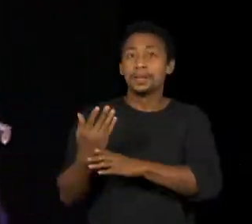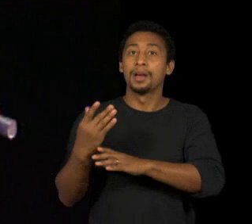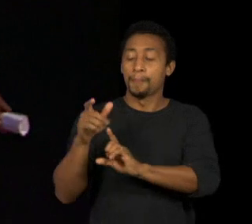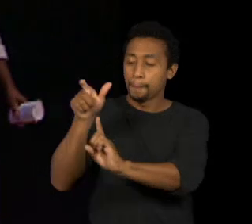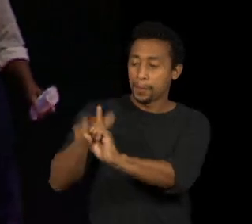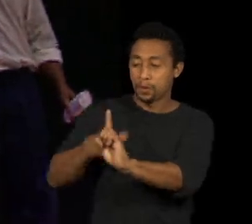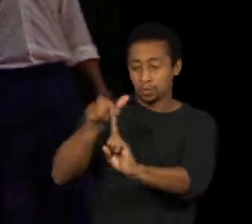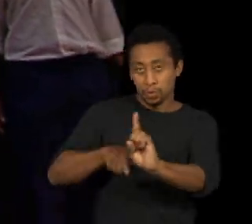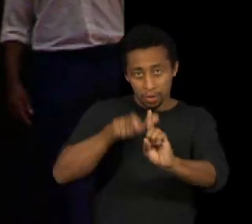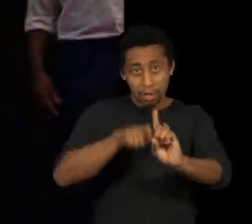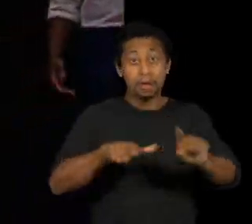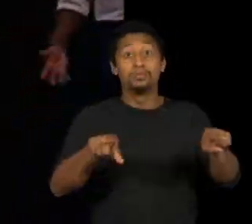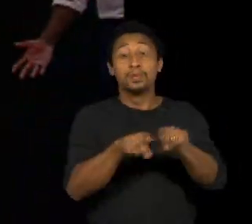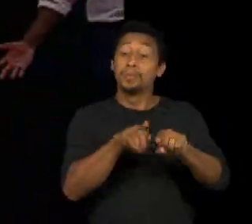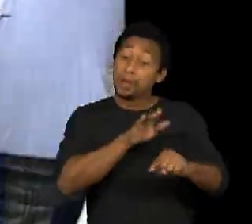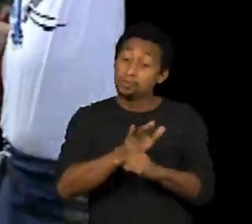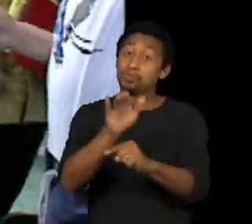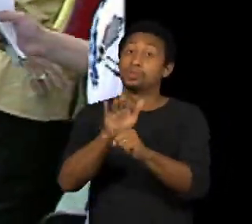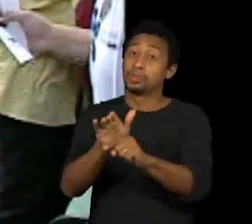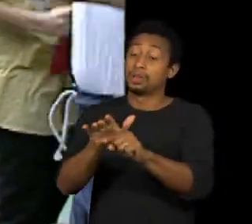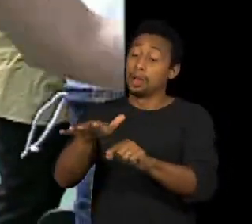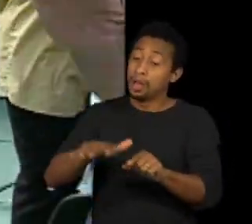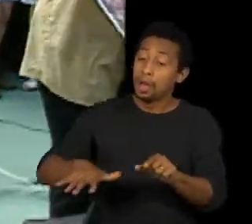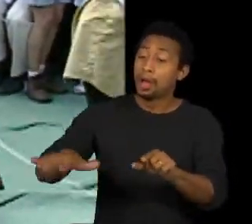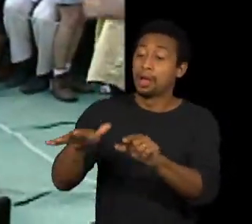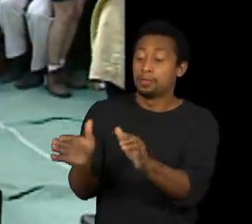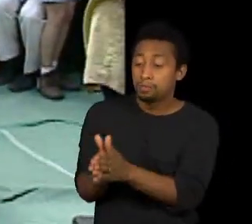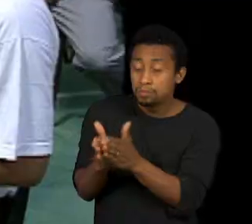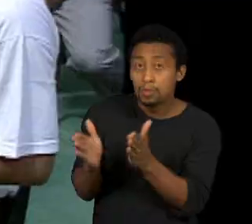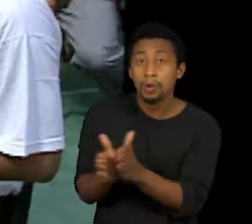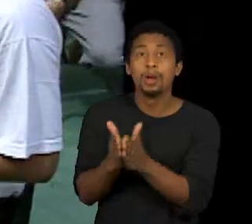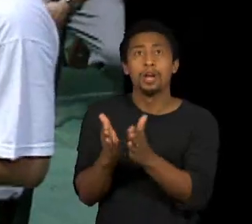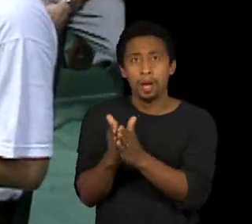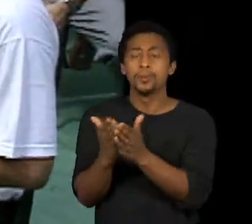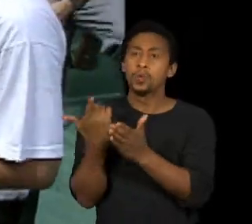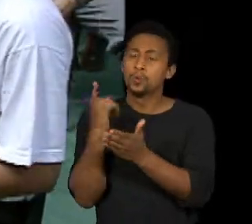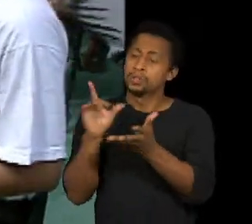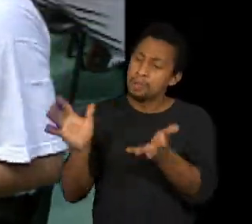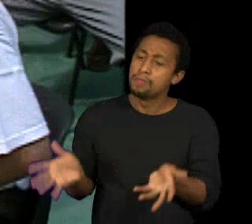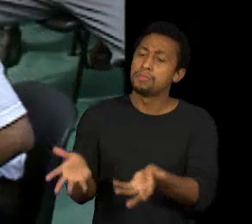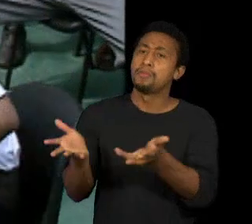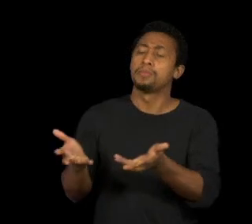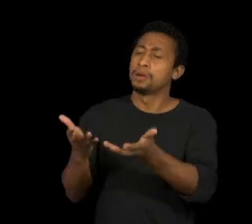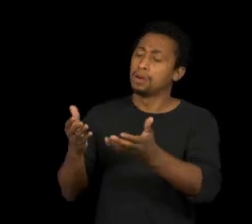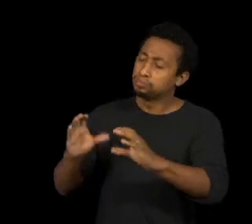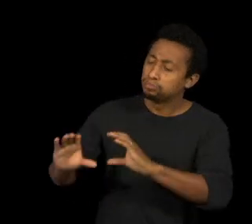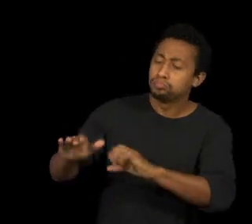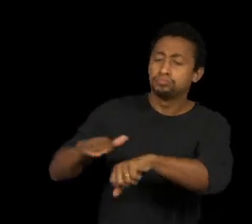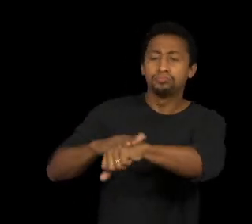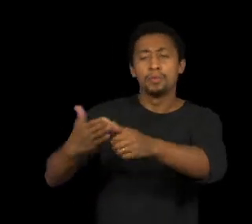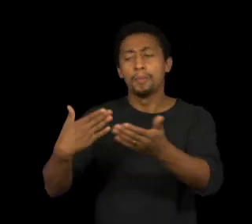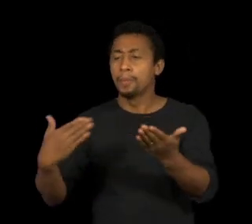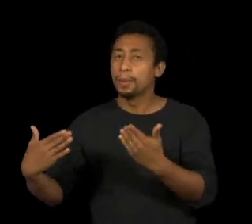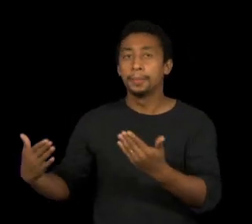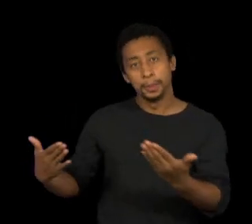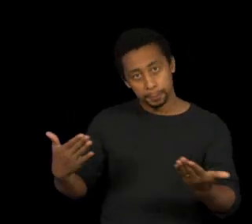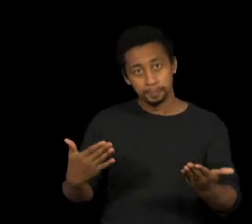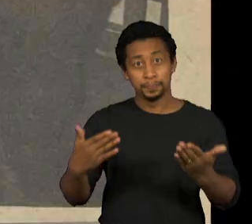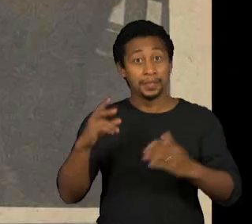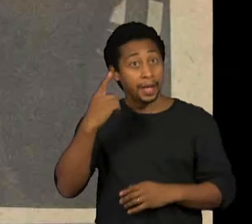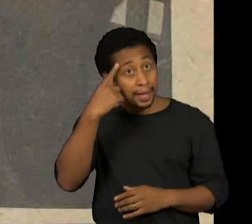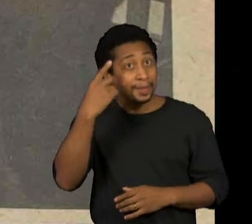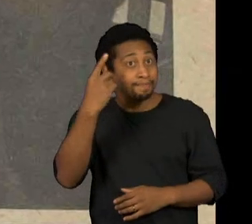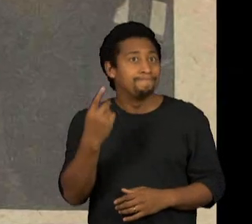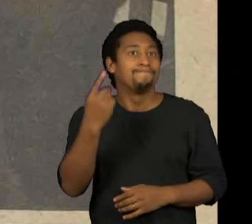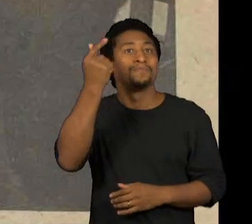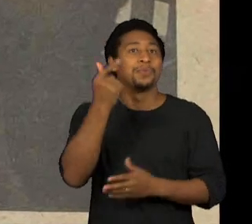camadas sociais menos favorecidas e a transformação da realidade através do diálogo. A ideia seria colocada em prática